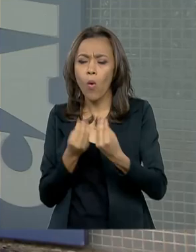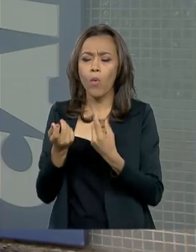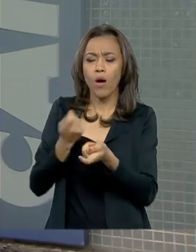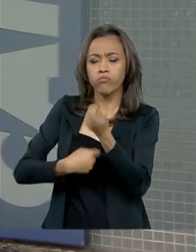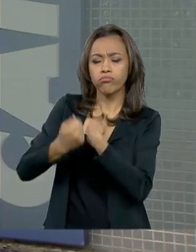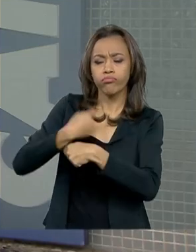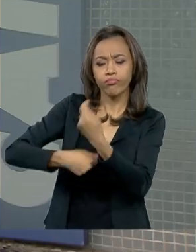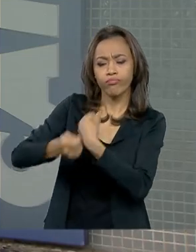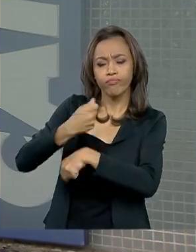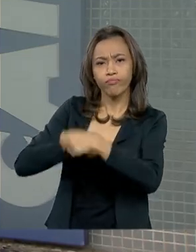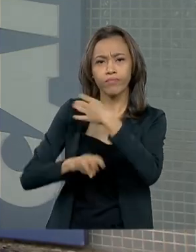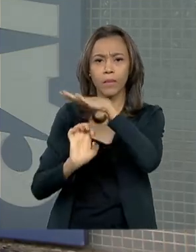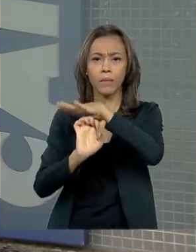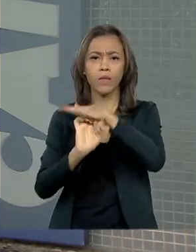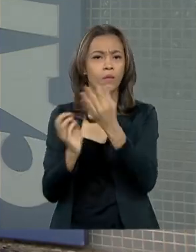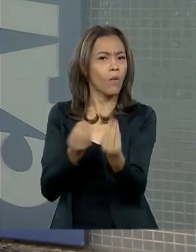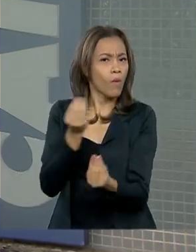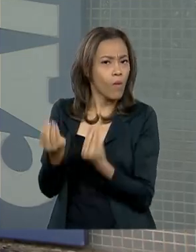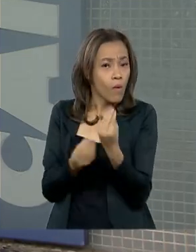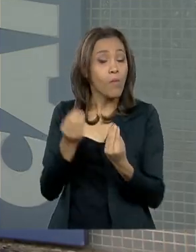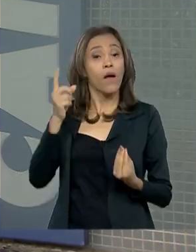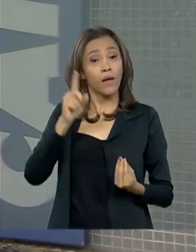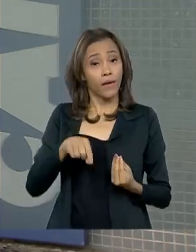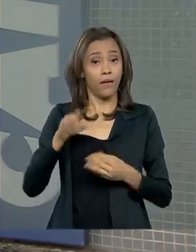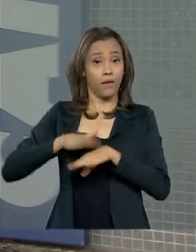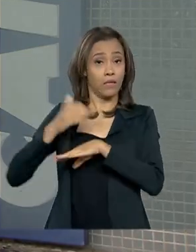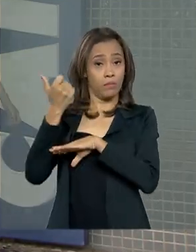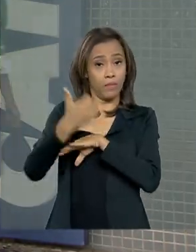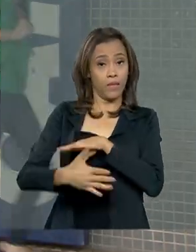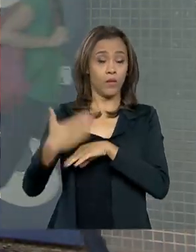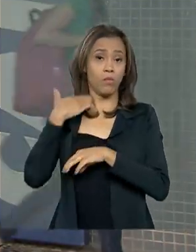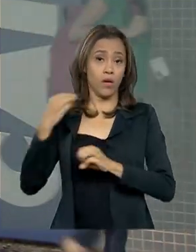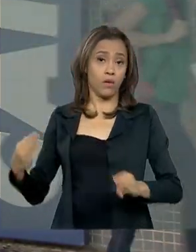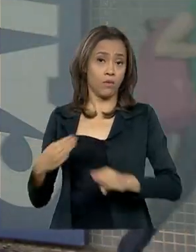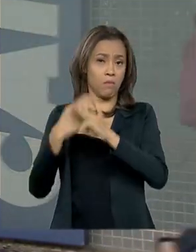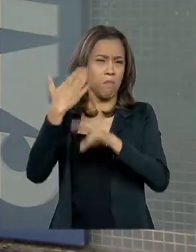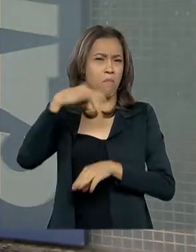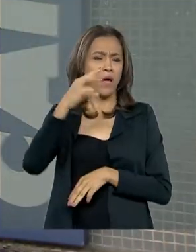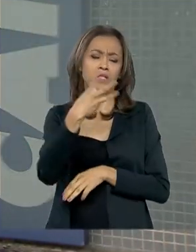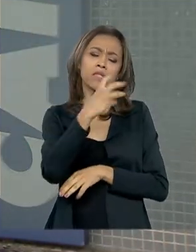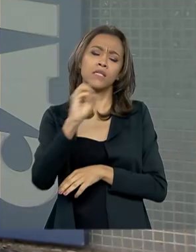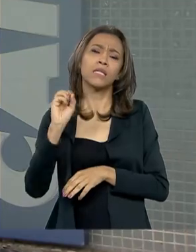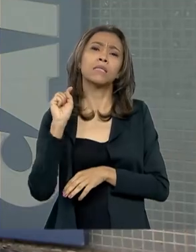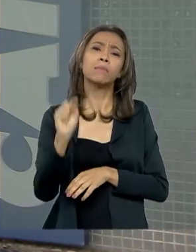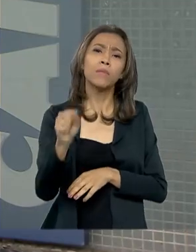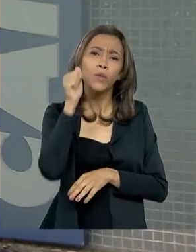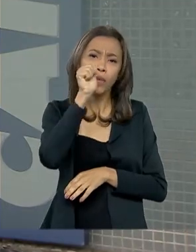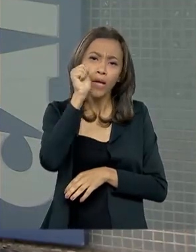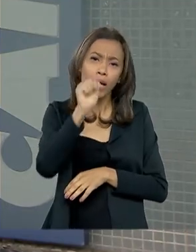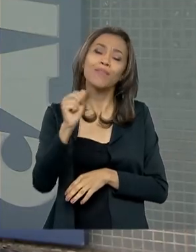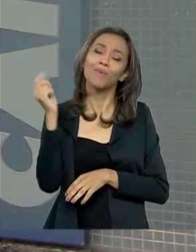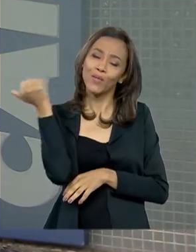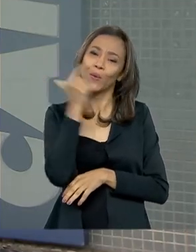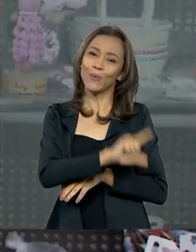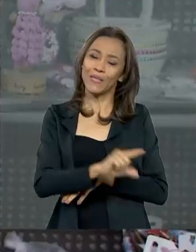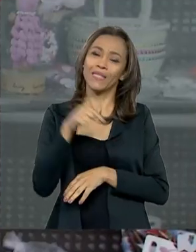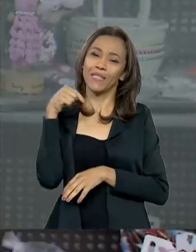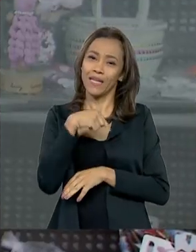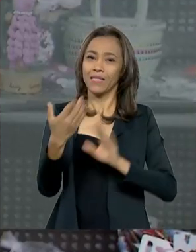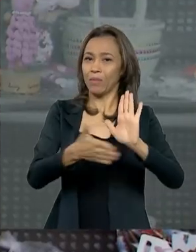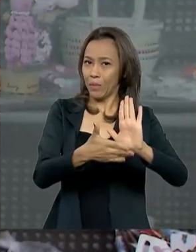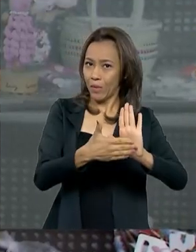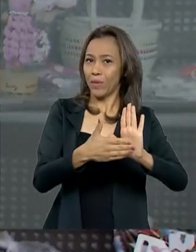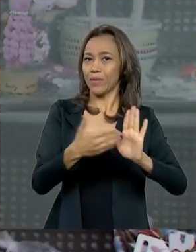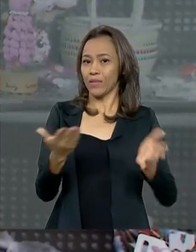A estimativa da Caixa Econômica é que mais de 300 mil mulheres em todo o país sejam beneficiadas com um pacote de vantagens. Me